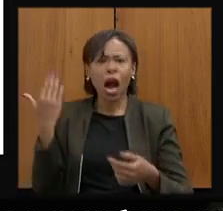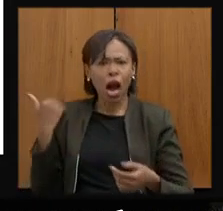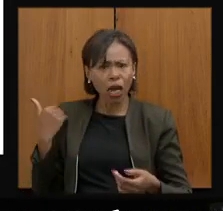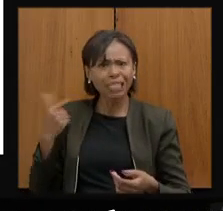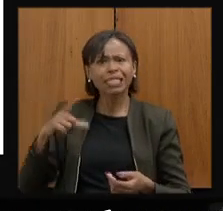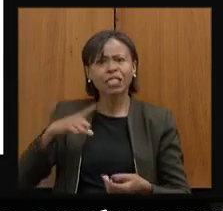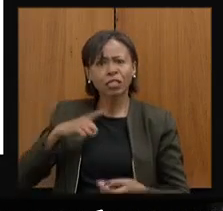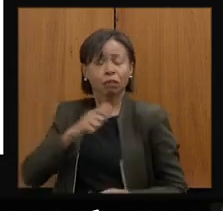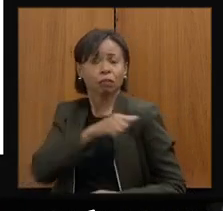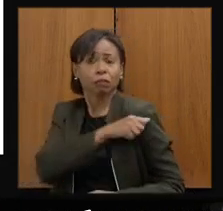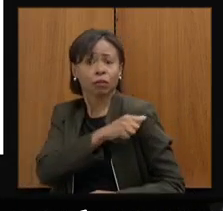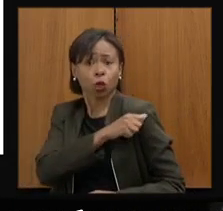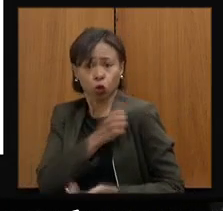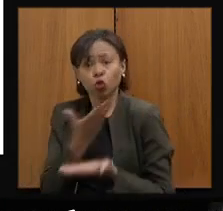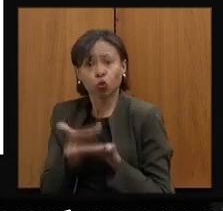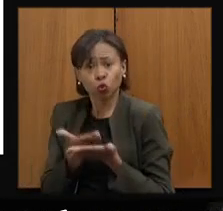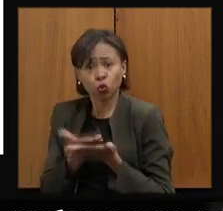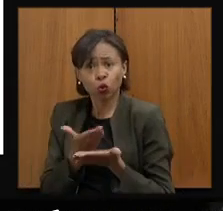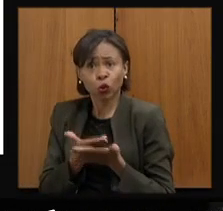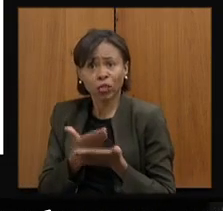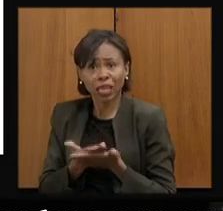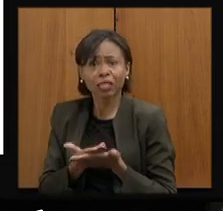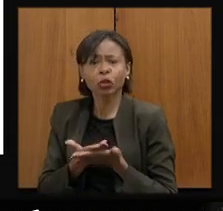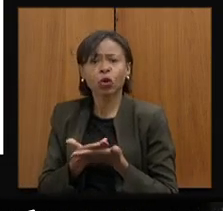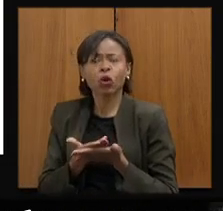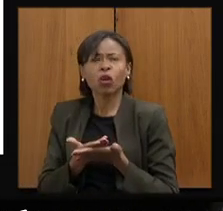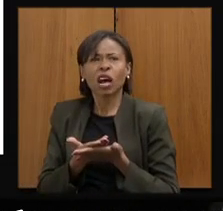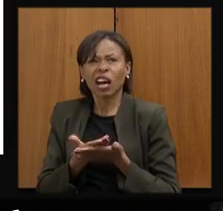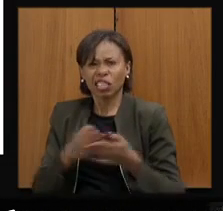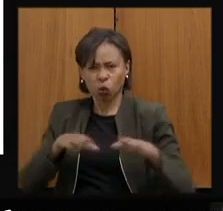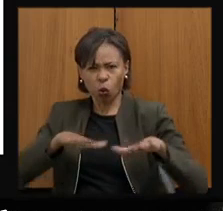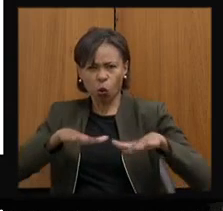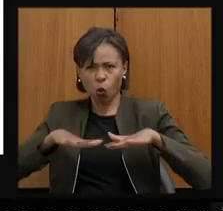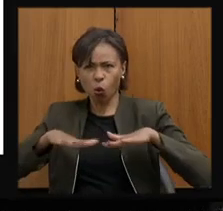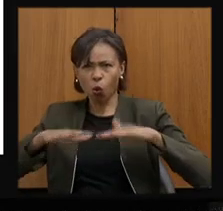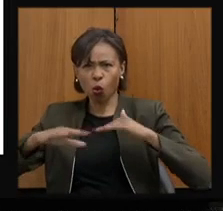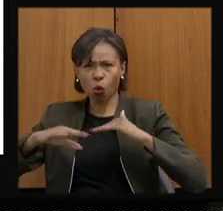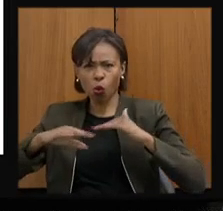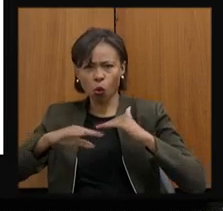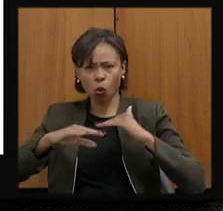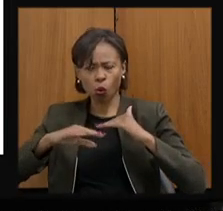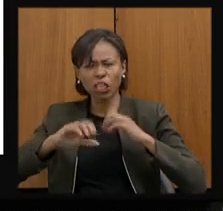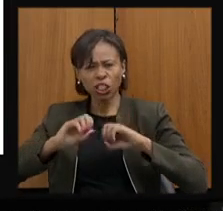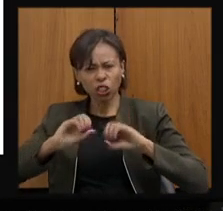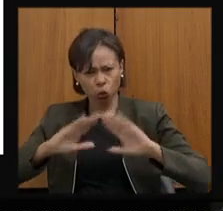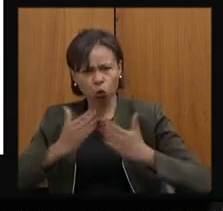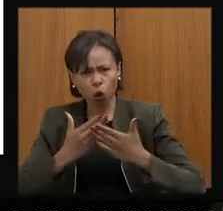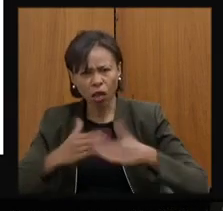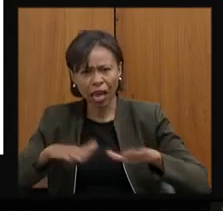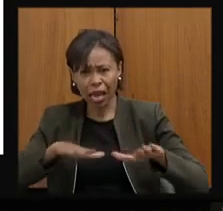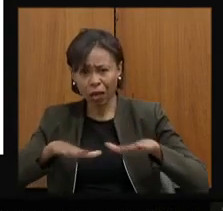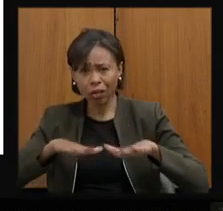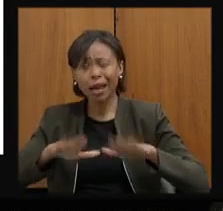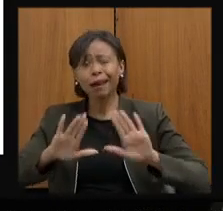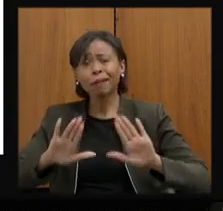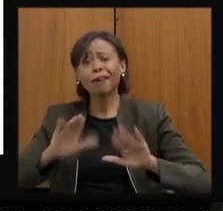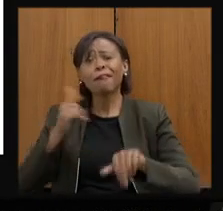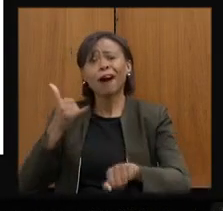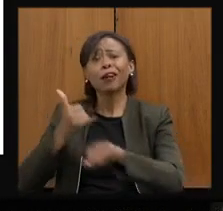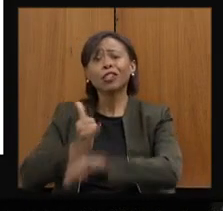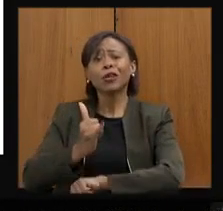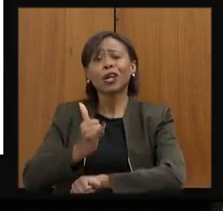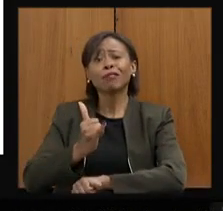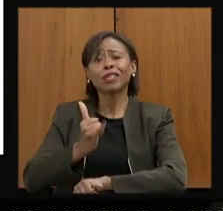estudavam no nosso ensino regular e, muitas vezes, deixavam de ir, deputados, a um curso de educação